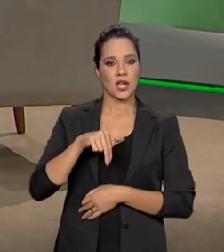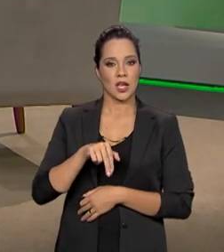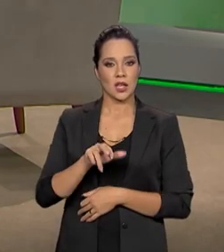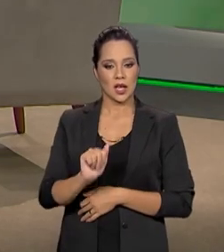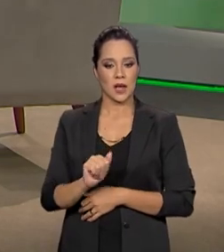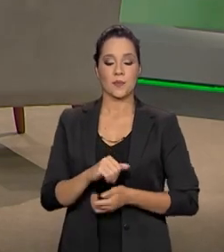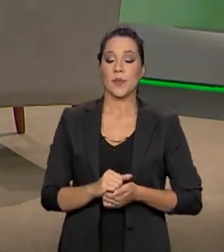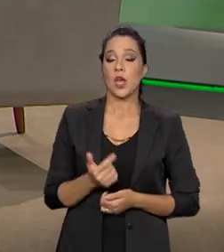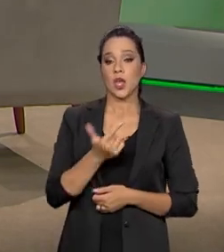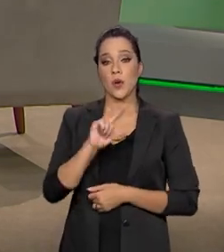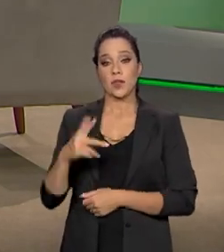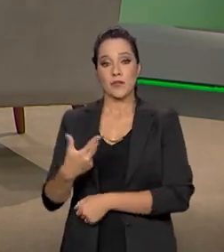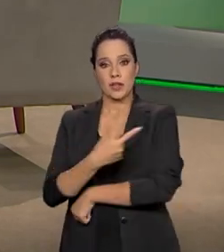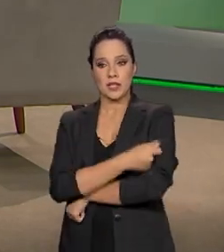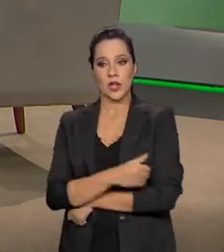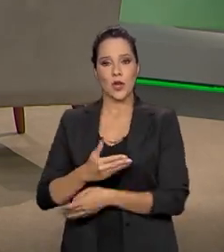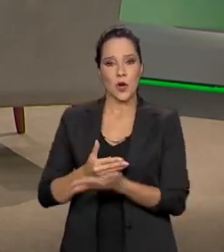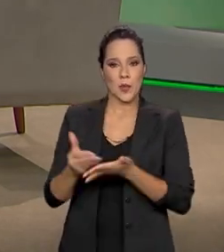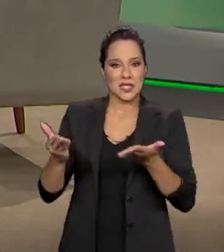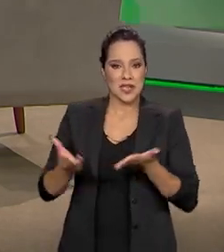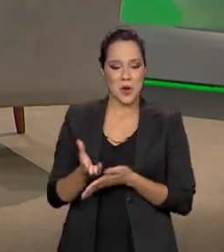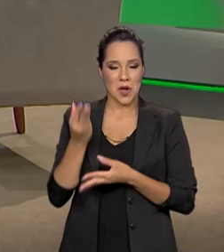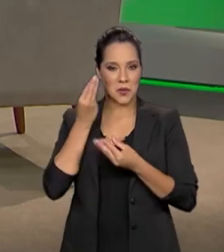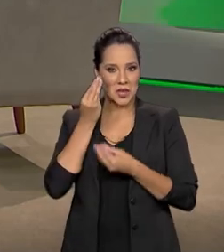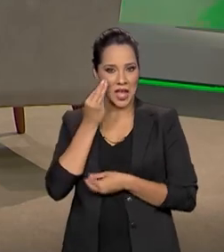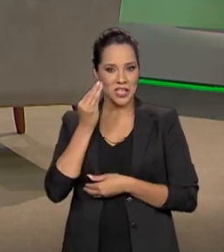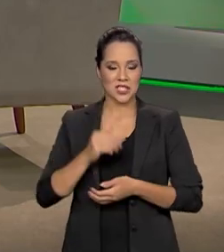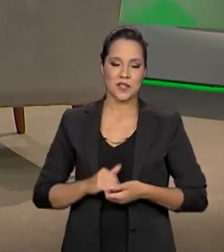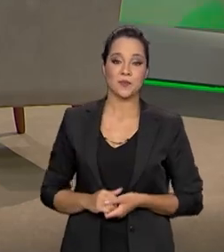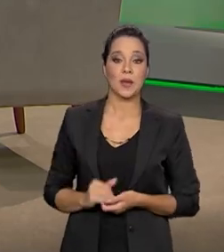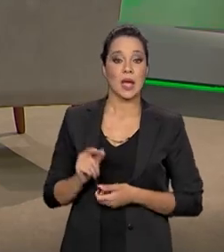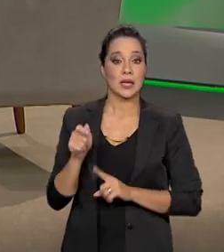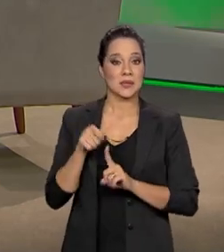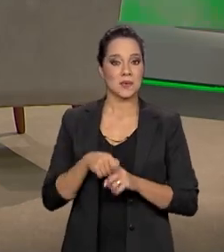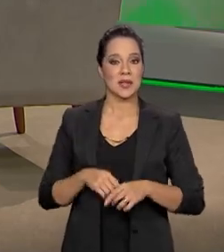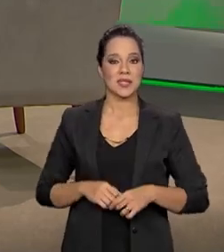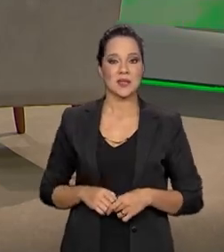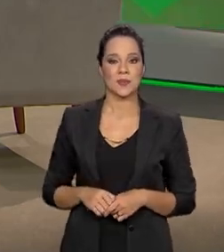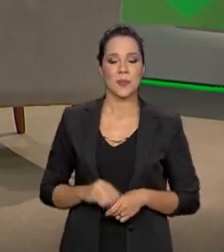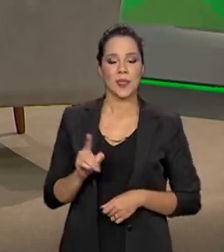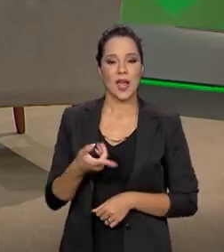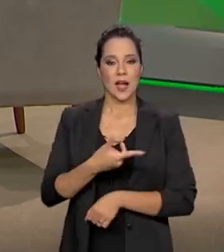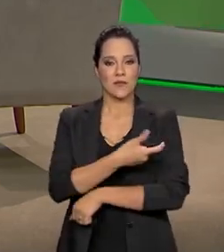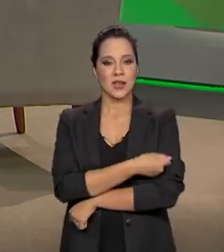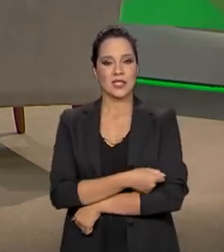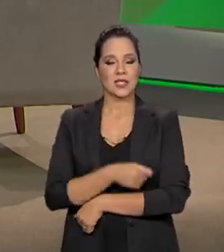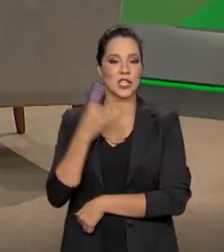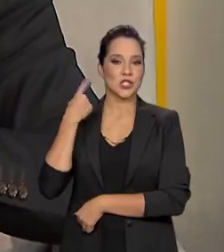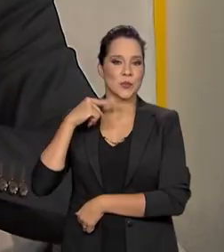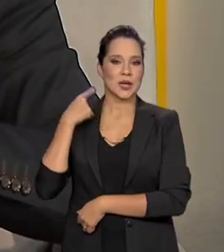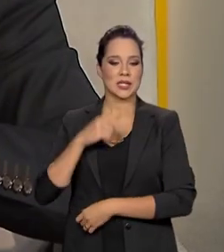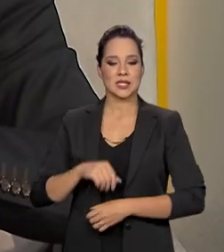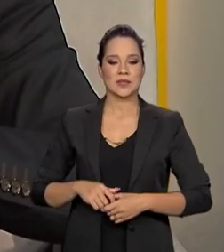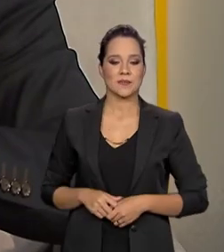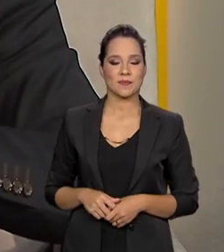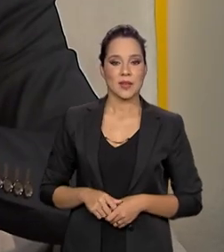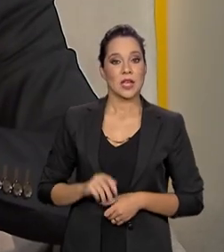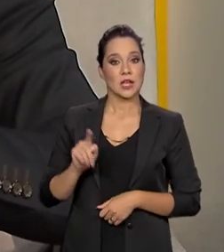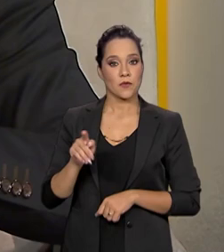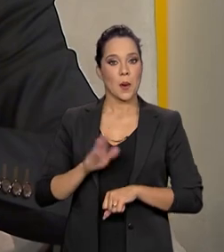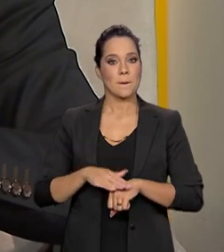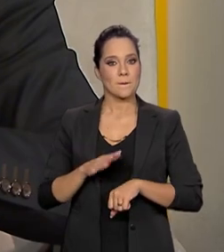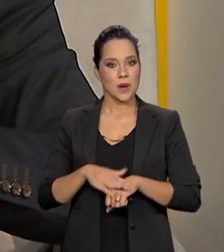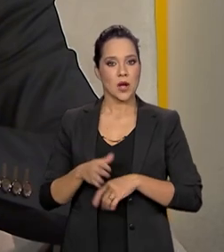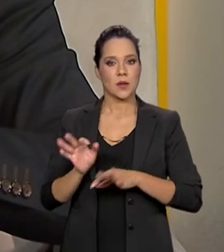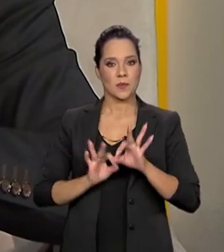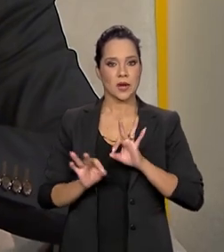E é uma outra vacina que começa agora, o ensaio clínico agora, esse mês, a vacina de Minas Gerais, fomentada pelo